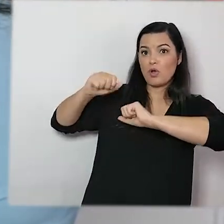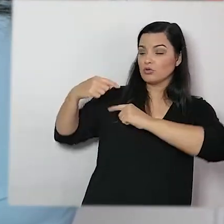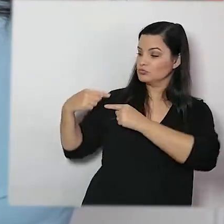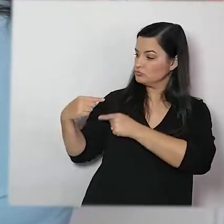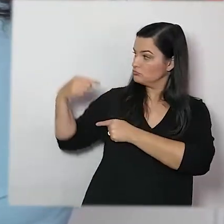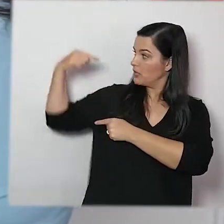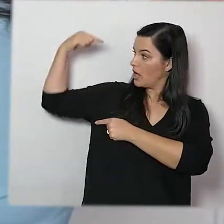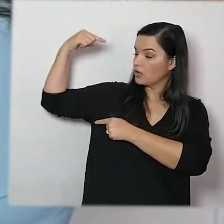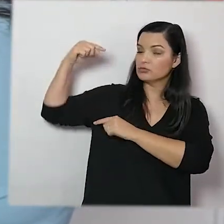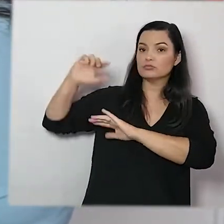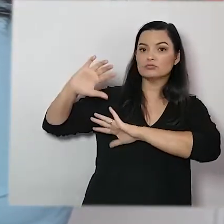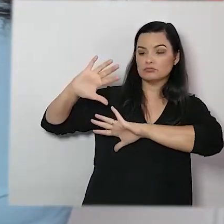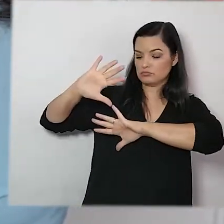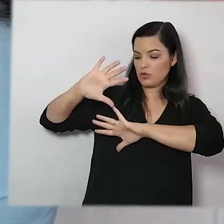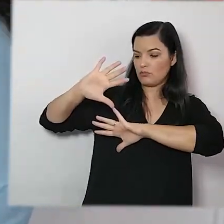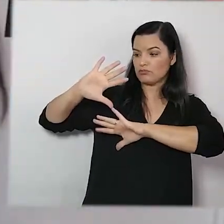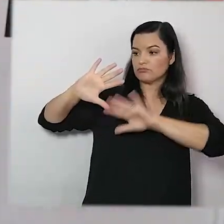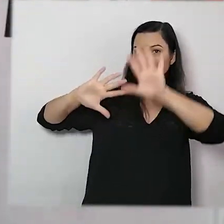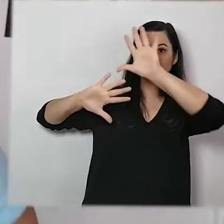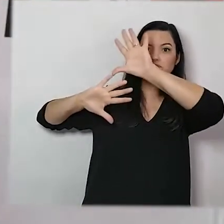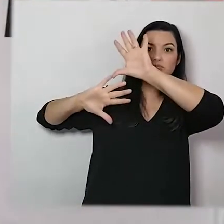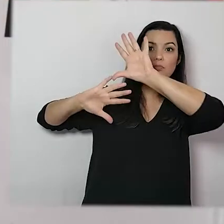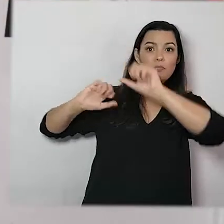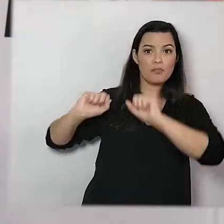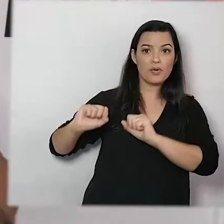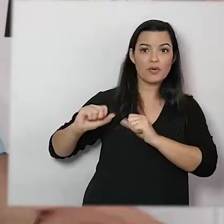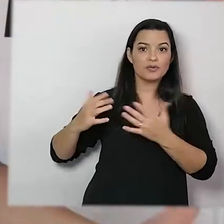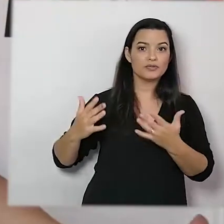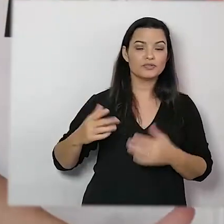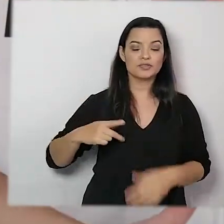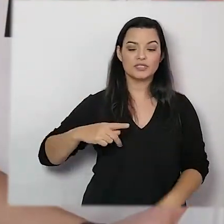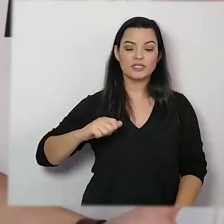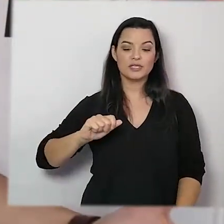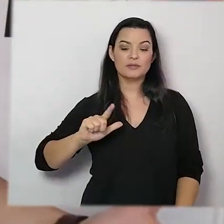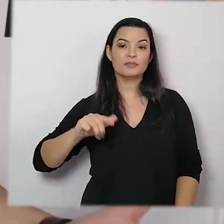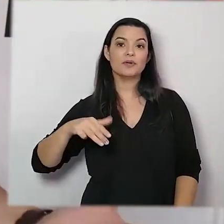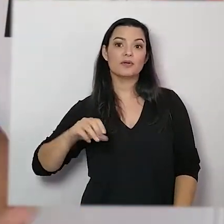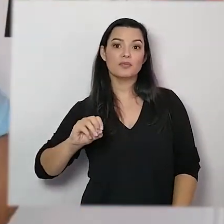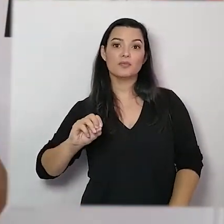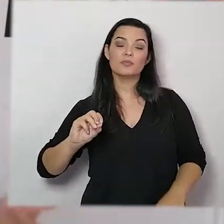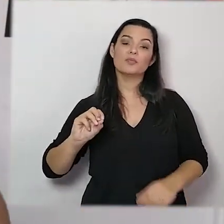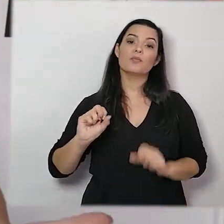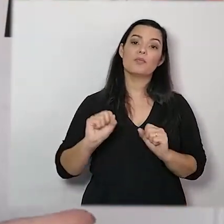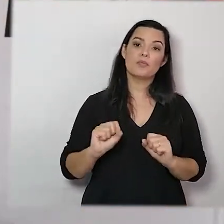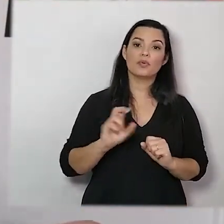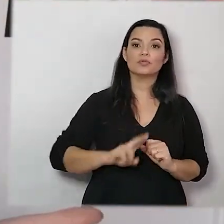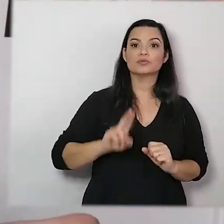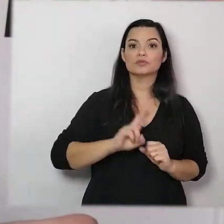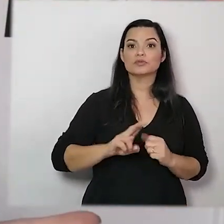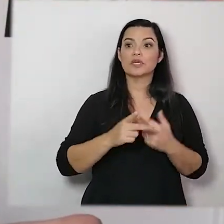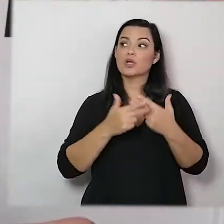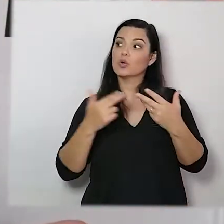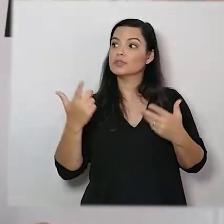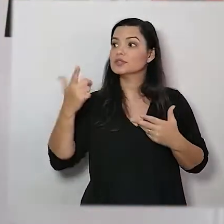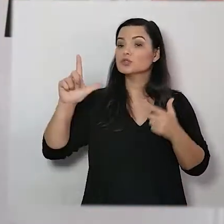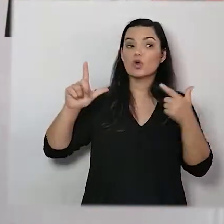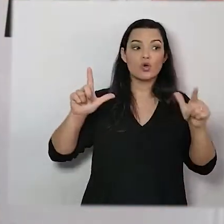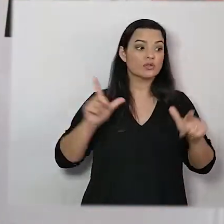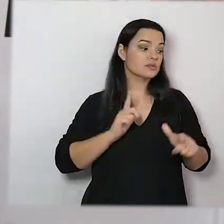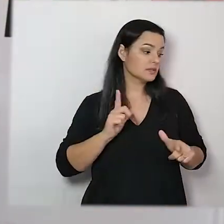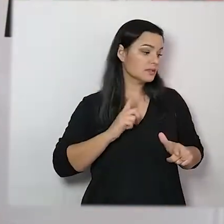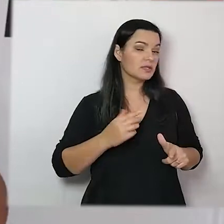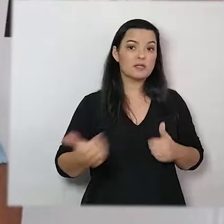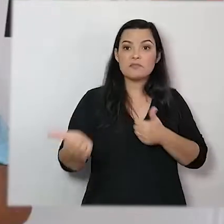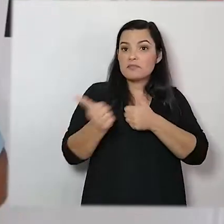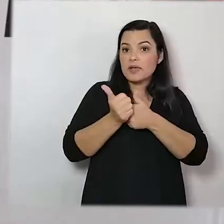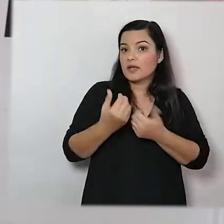palmos eu tenho aqui nessa altura. Eu posso usar outros objetos presentes ali no meu dia a dia? Então,